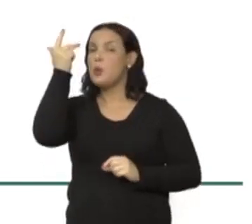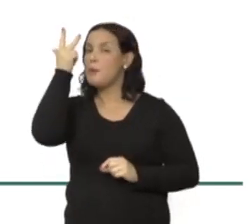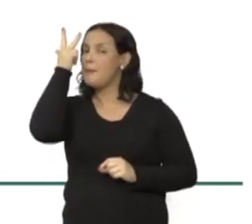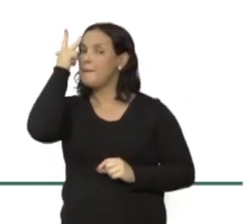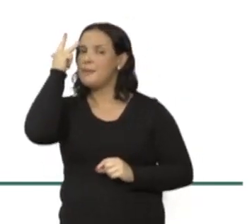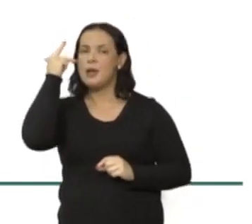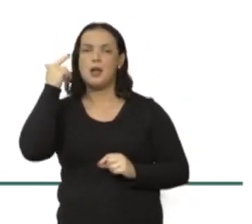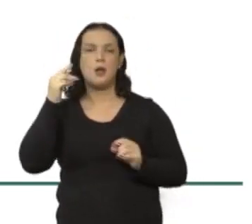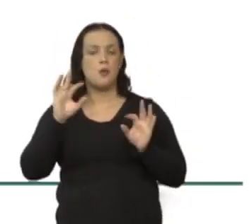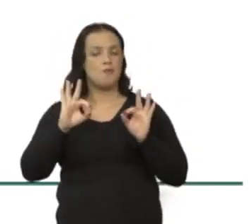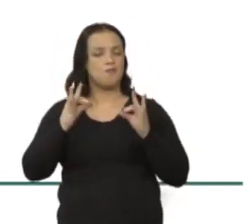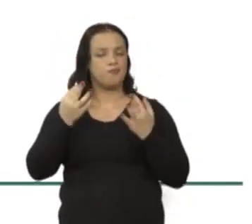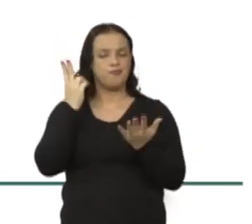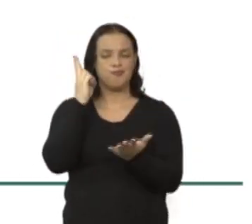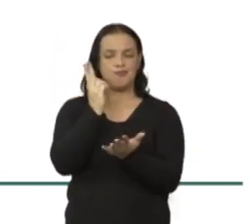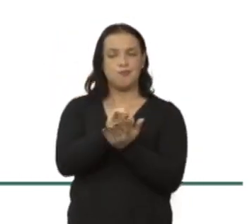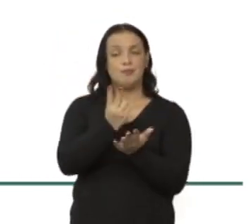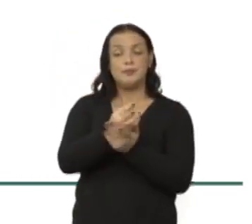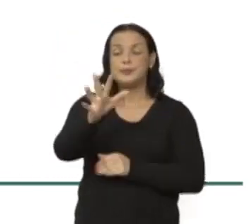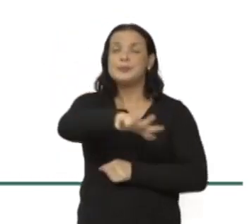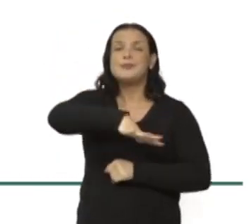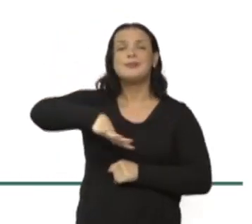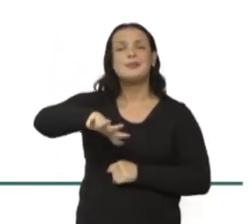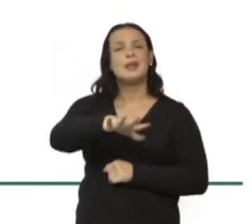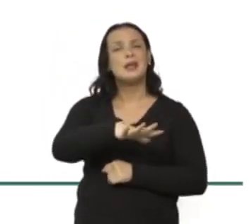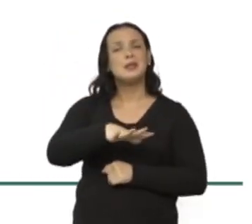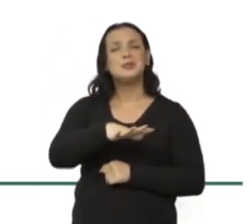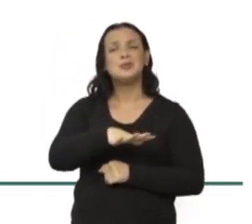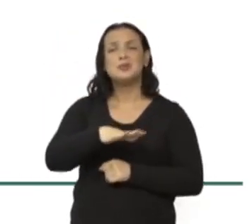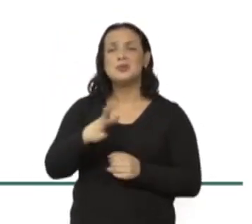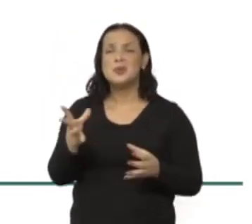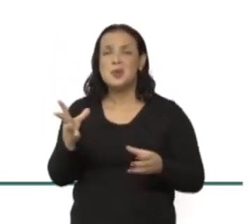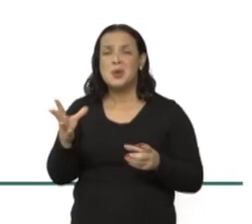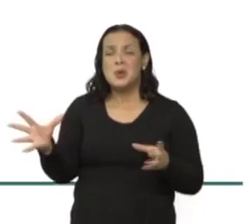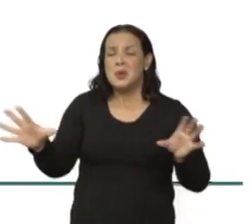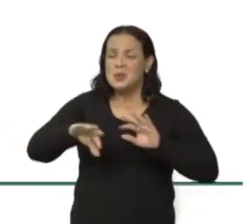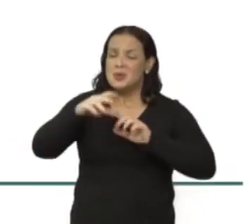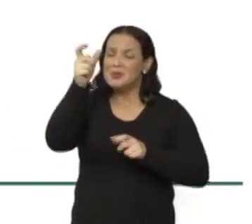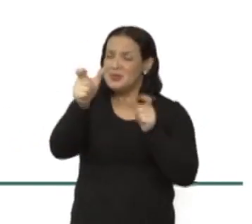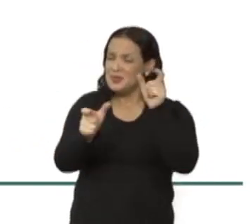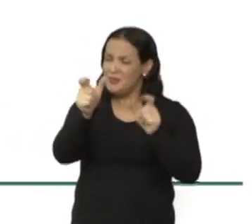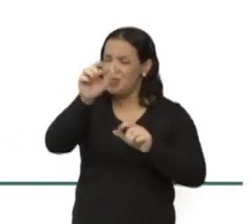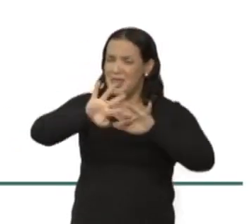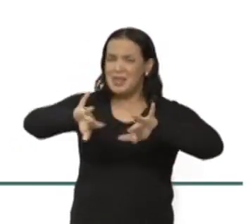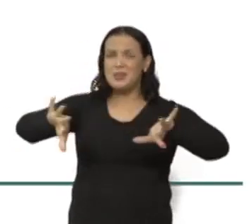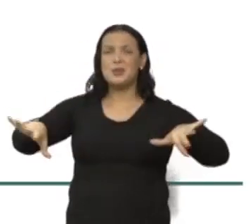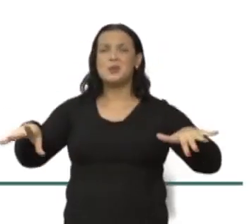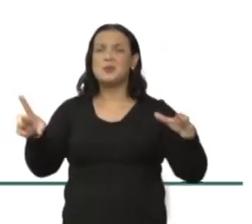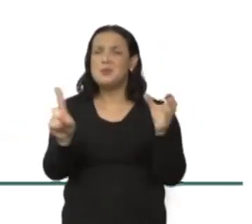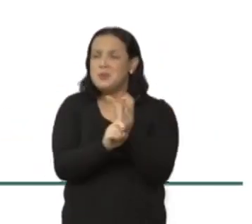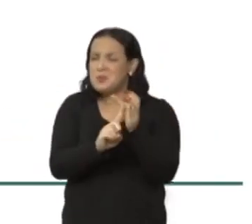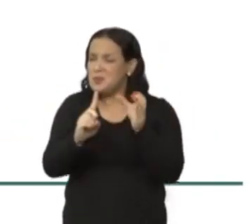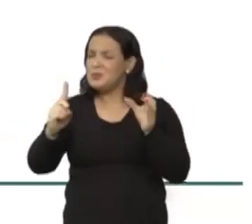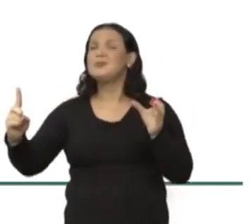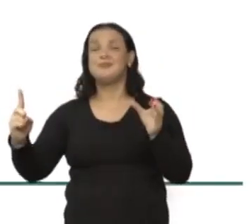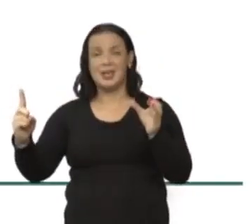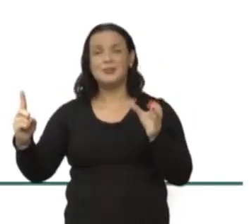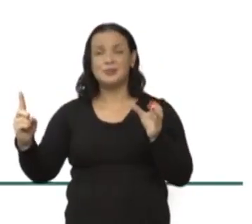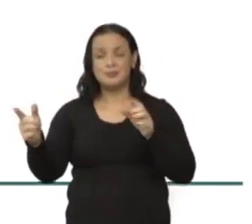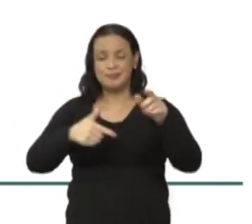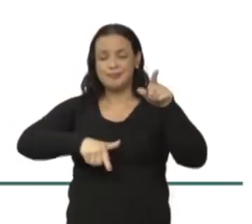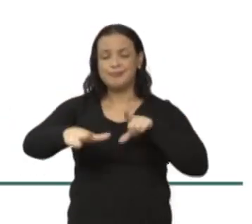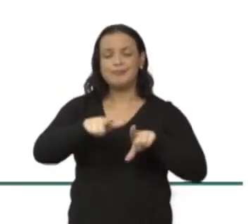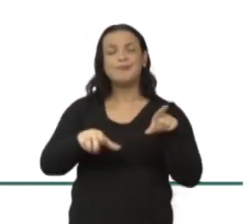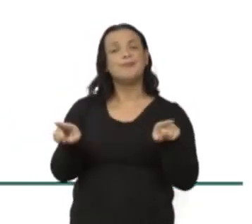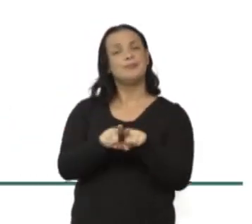normalizando são espaços extremamente homogêneos e espaços excludentes também de trabalho. Então, olhando